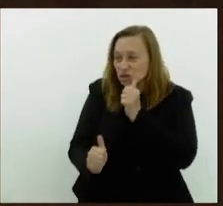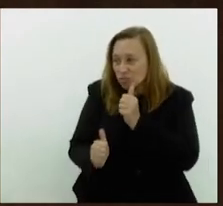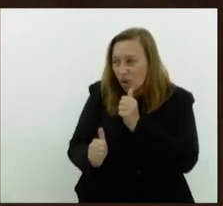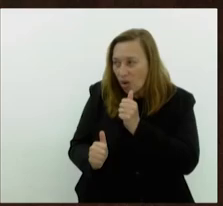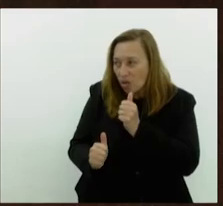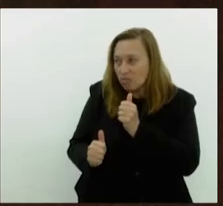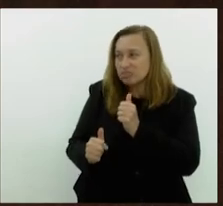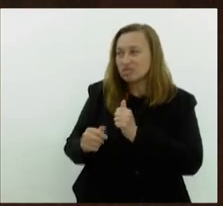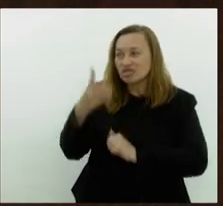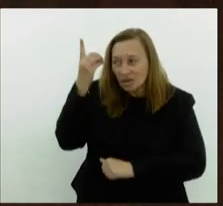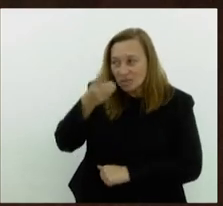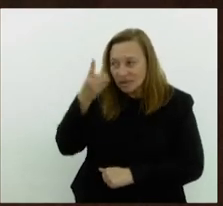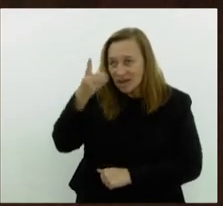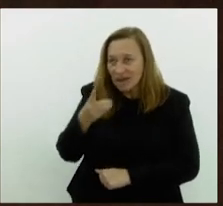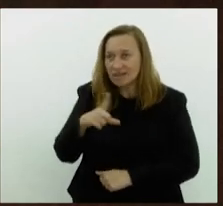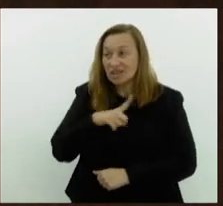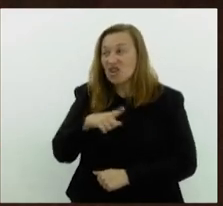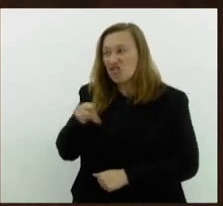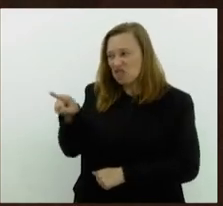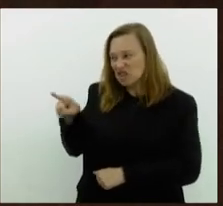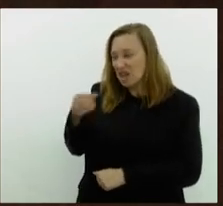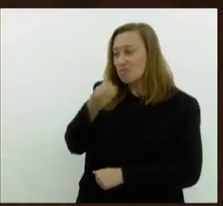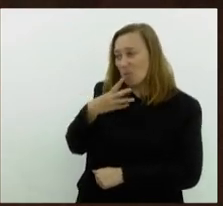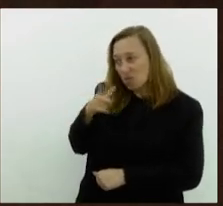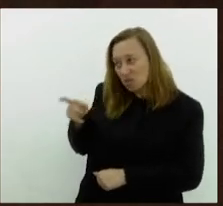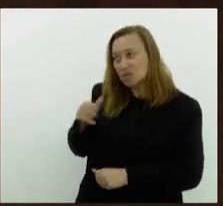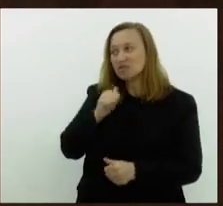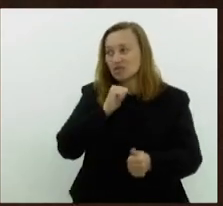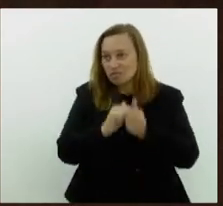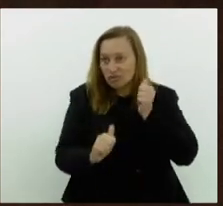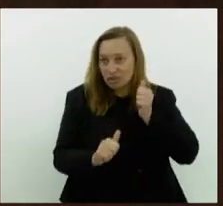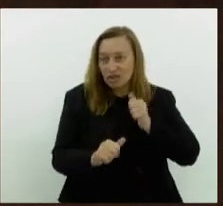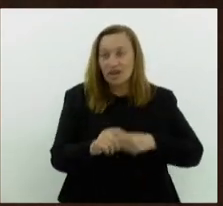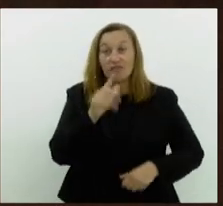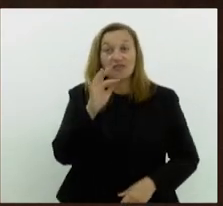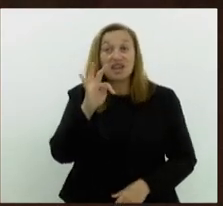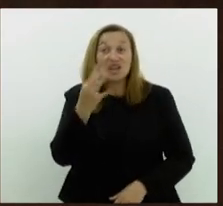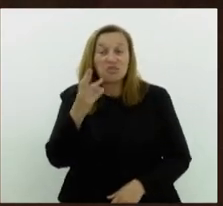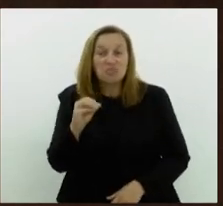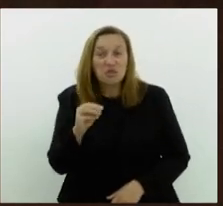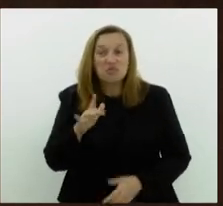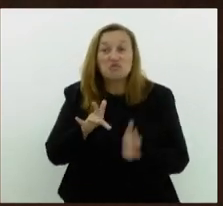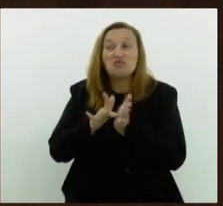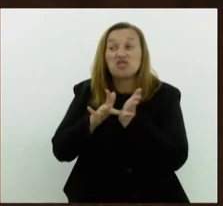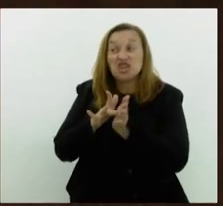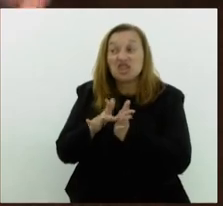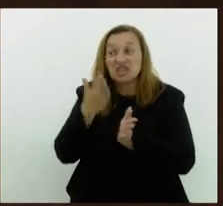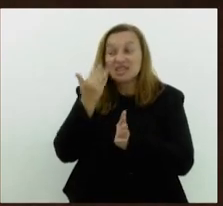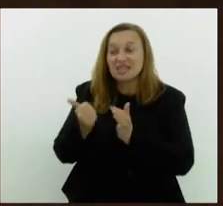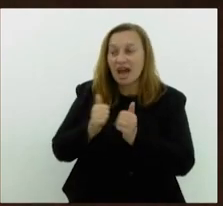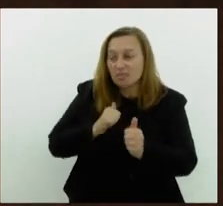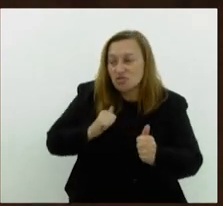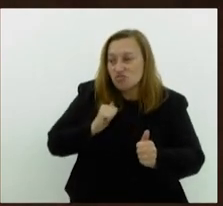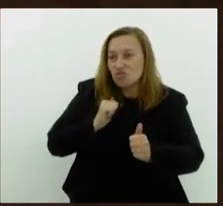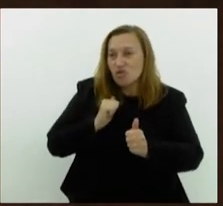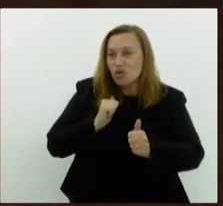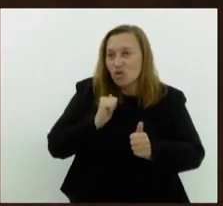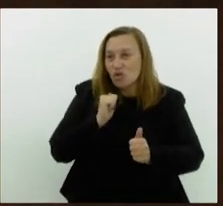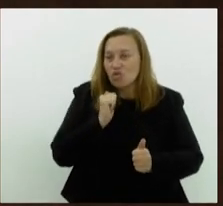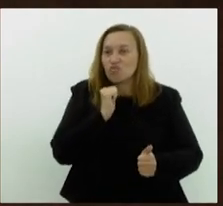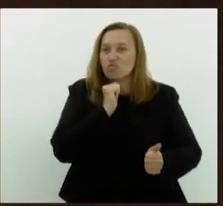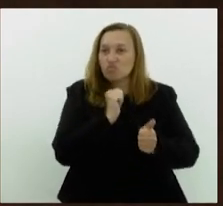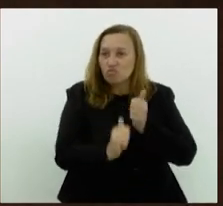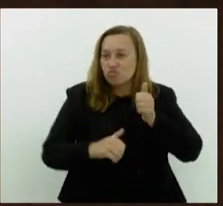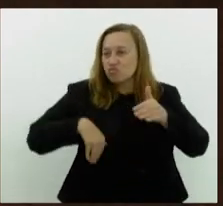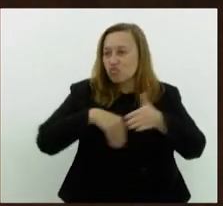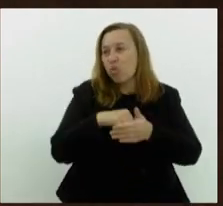bola, Felipinho Raves, um falso nome, ele finge que joga bola. E claro, esse é um projeto